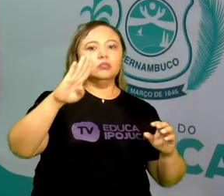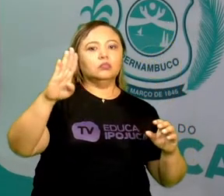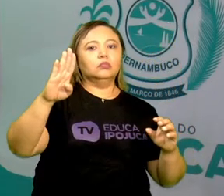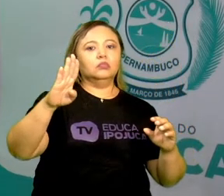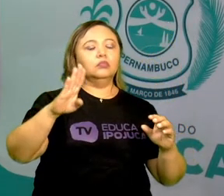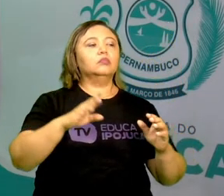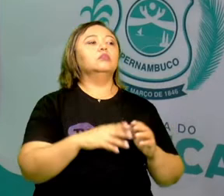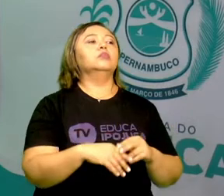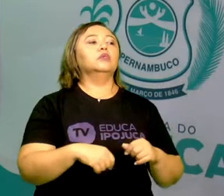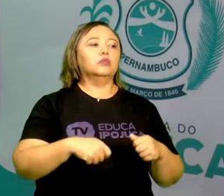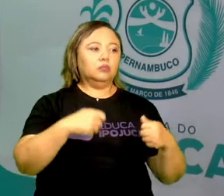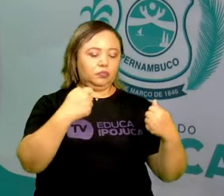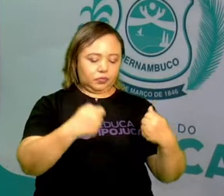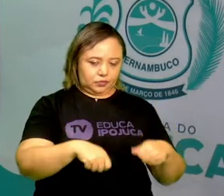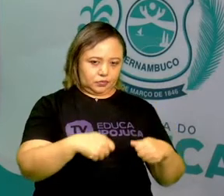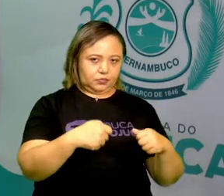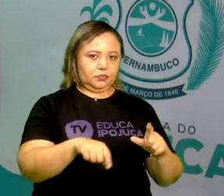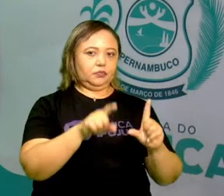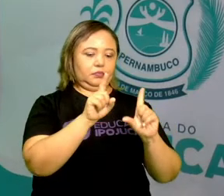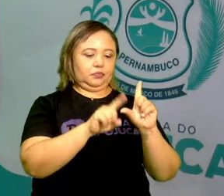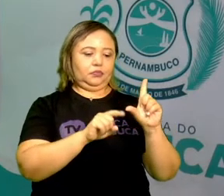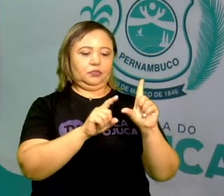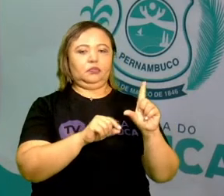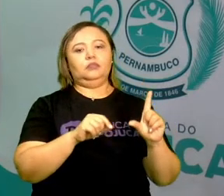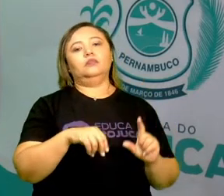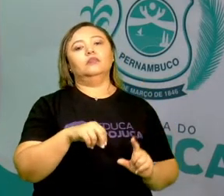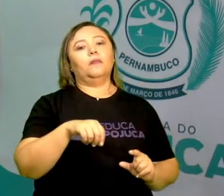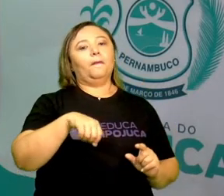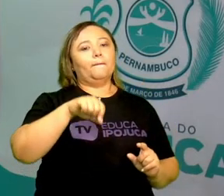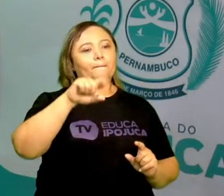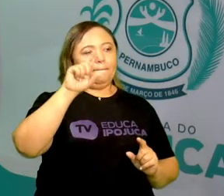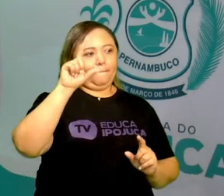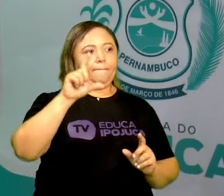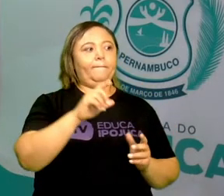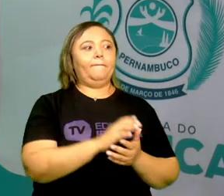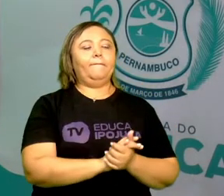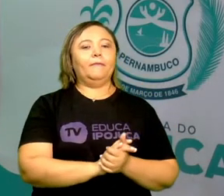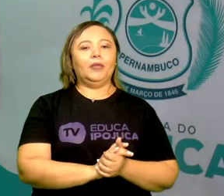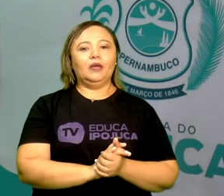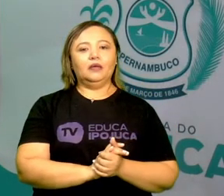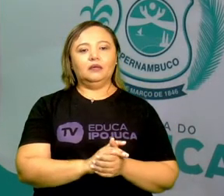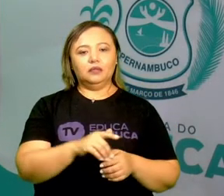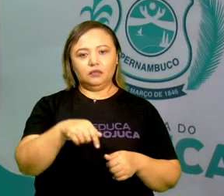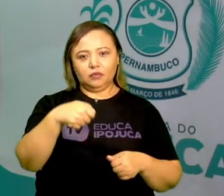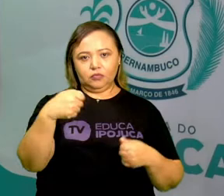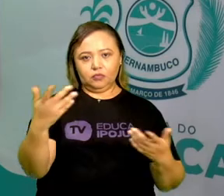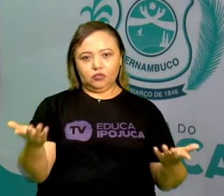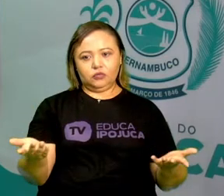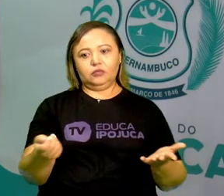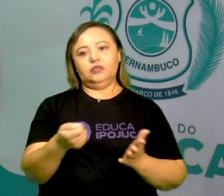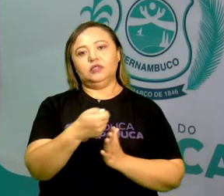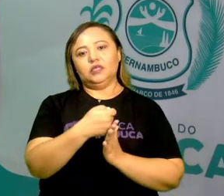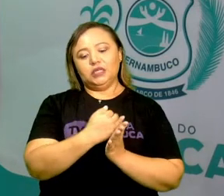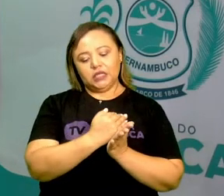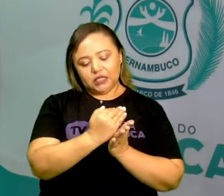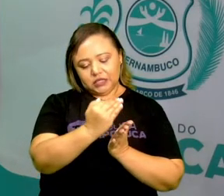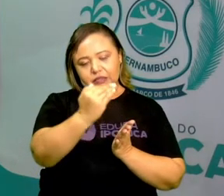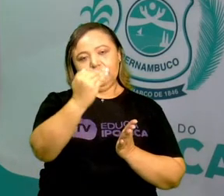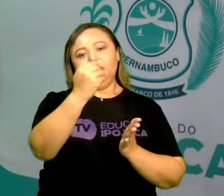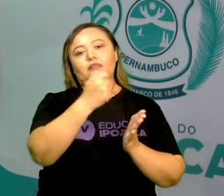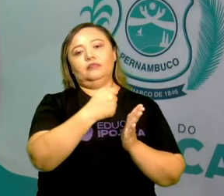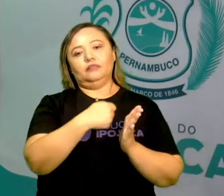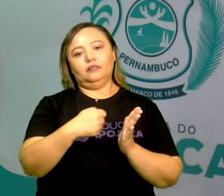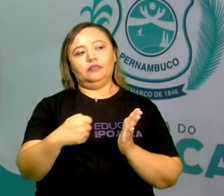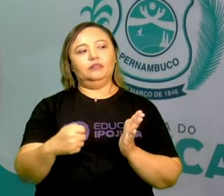este nome é um substantivo próprio. Se é um substantivo próprio, vamos iniciar